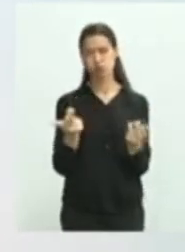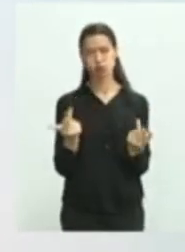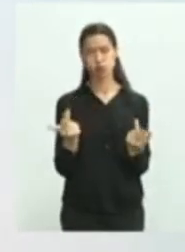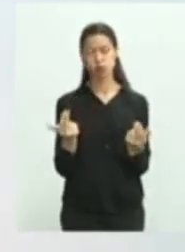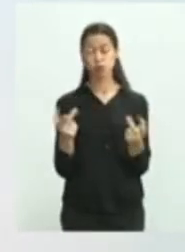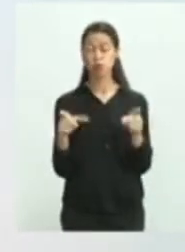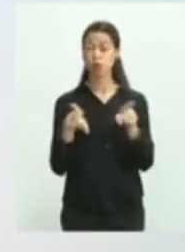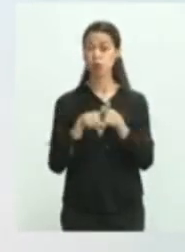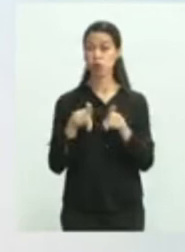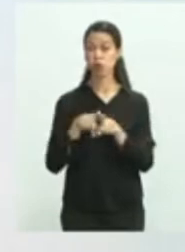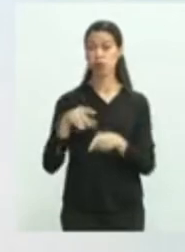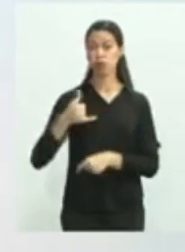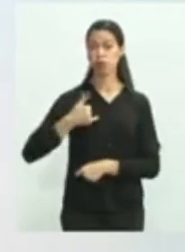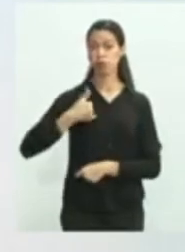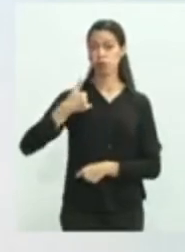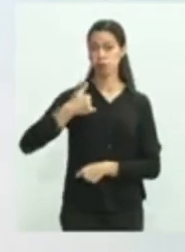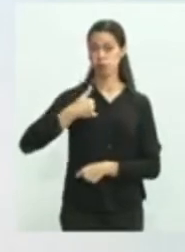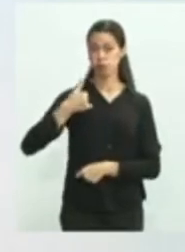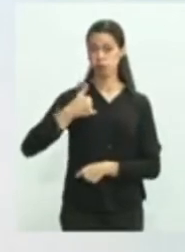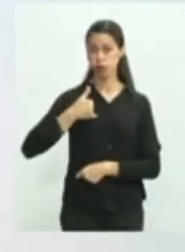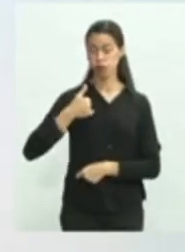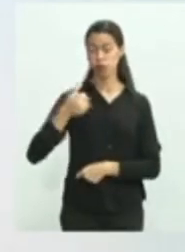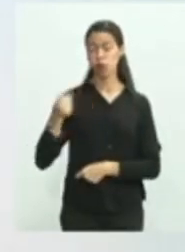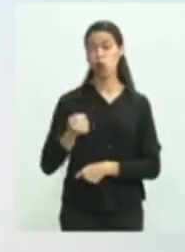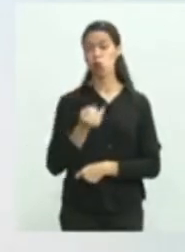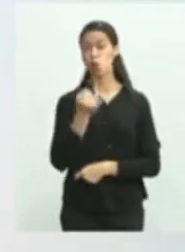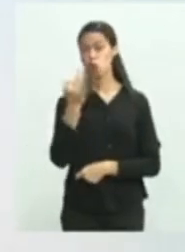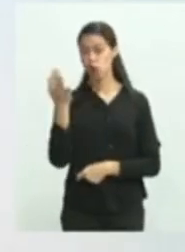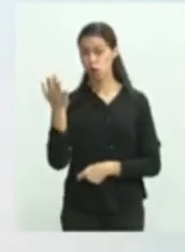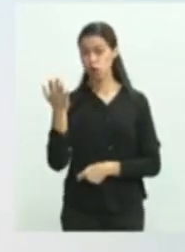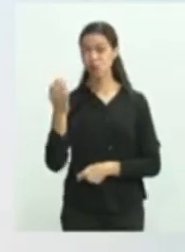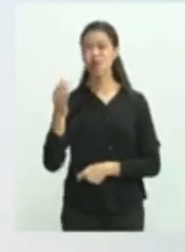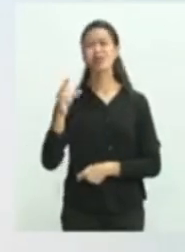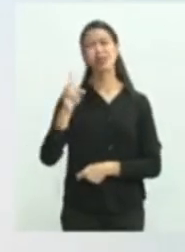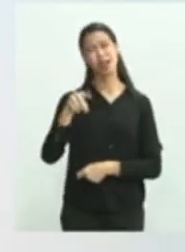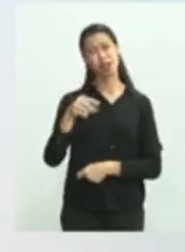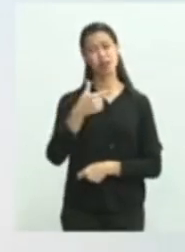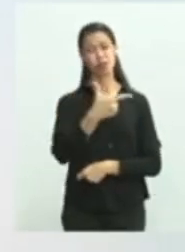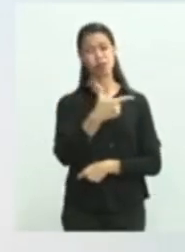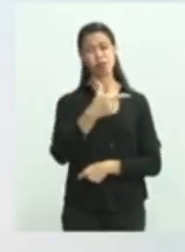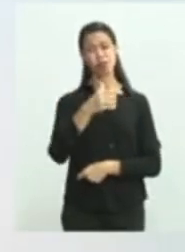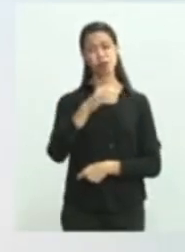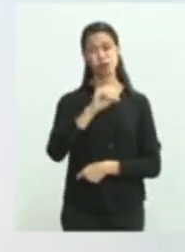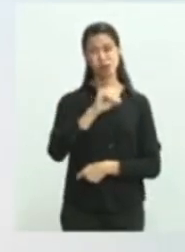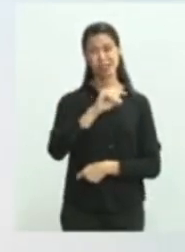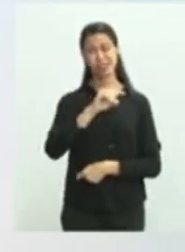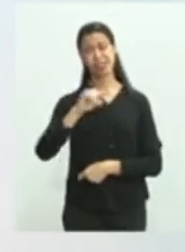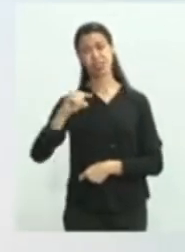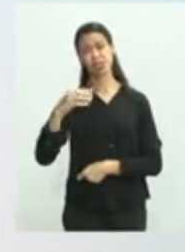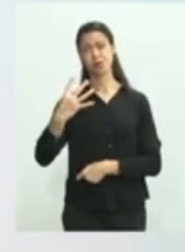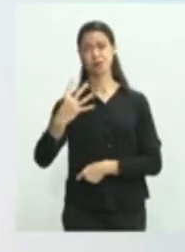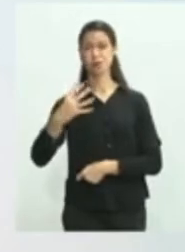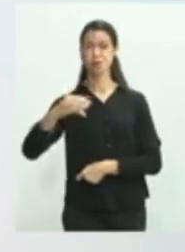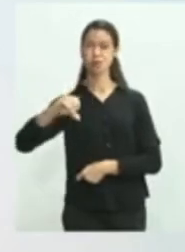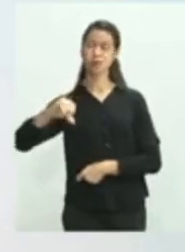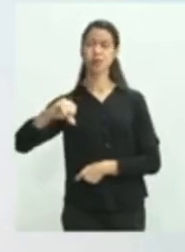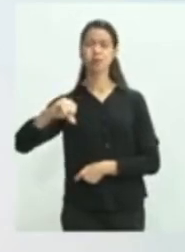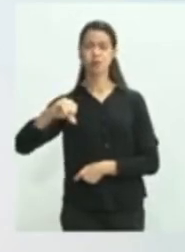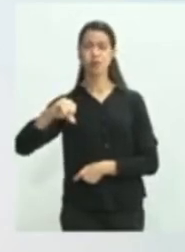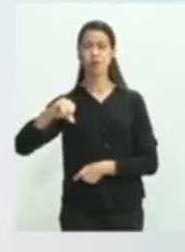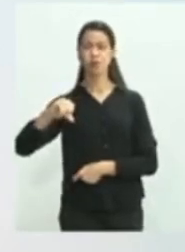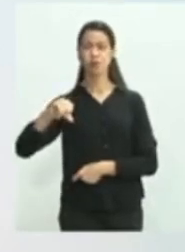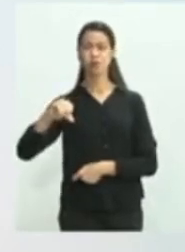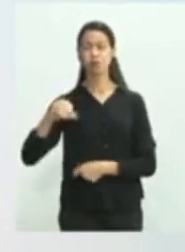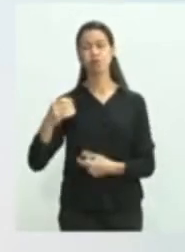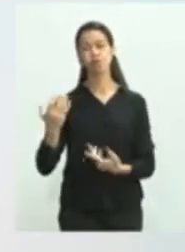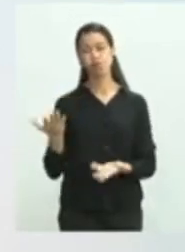faixa etária continua predominante entre 20 e 49 anos. Lembrando que esses casos,